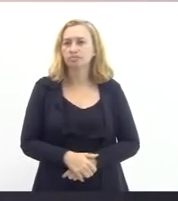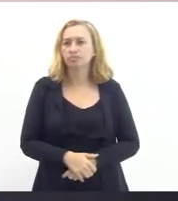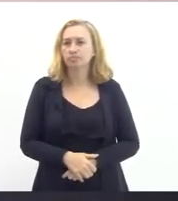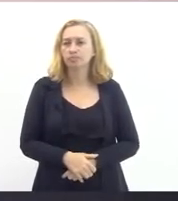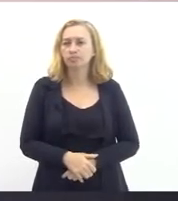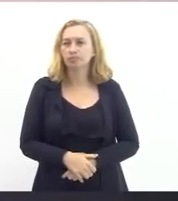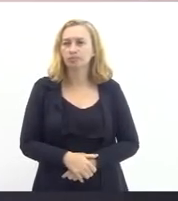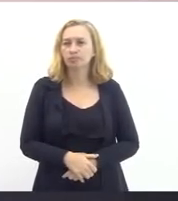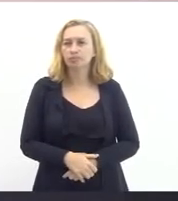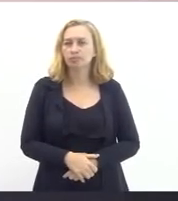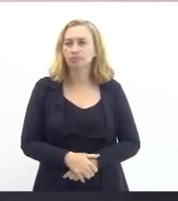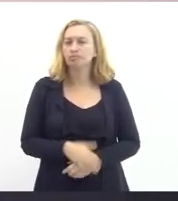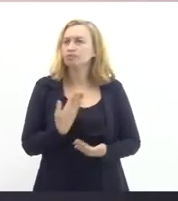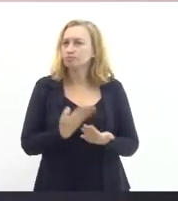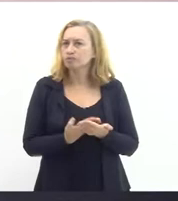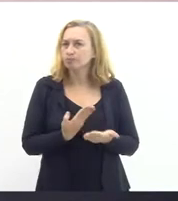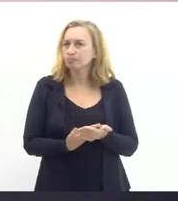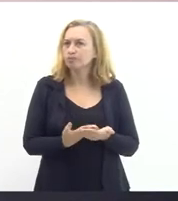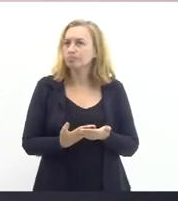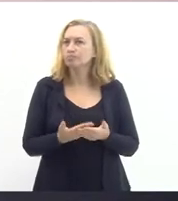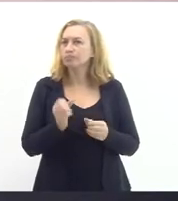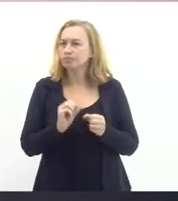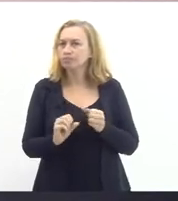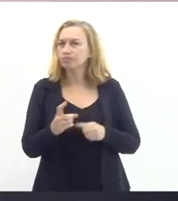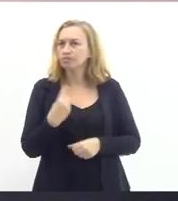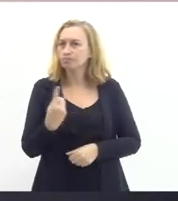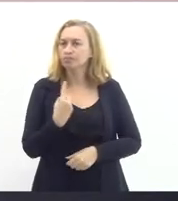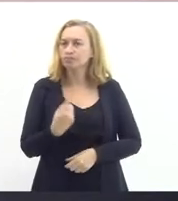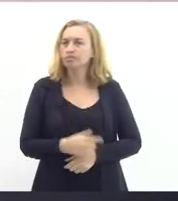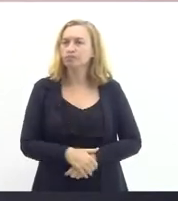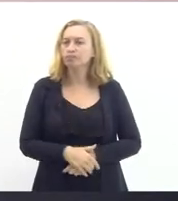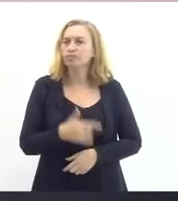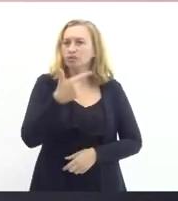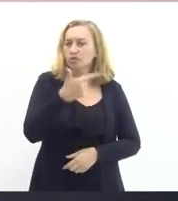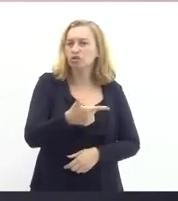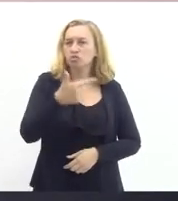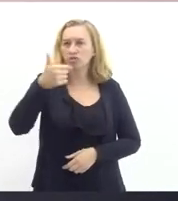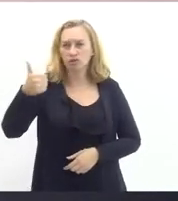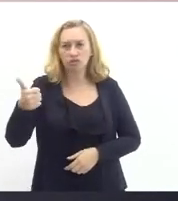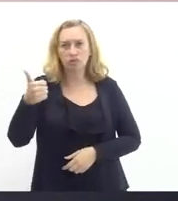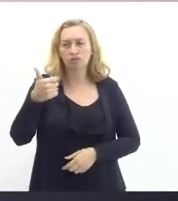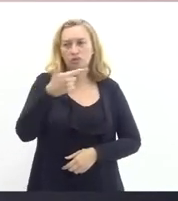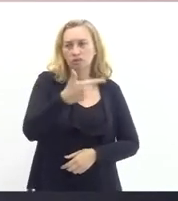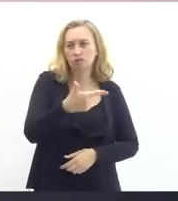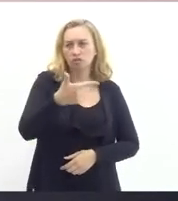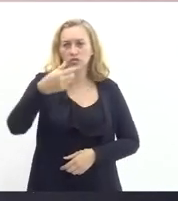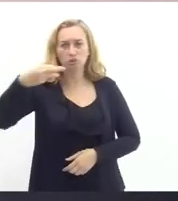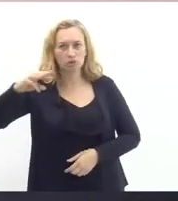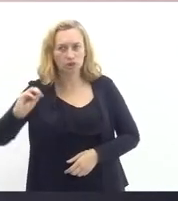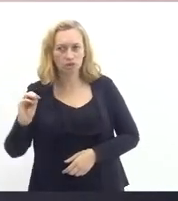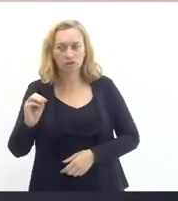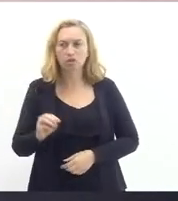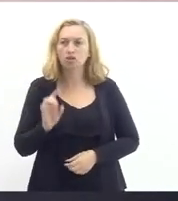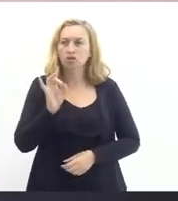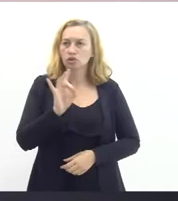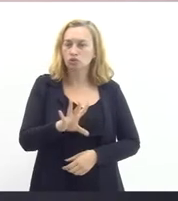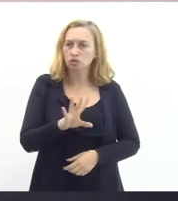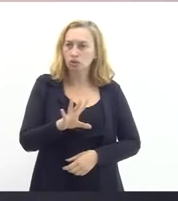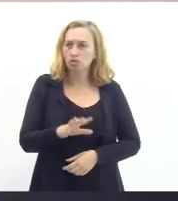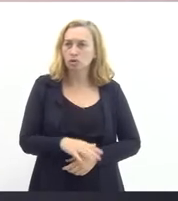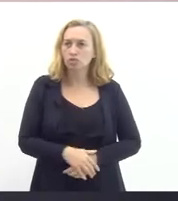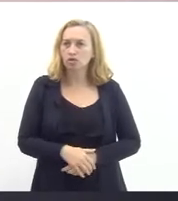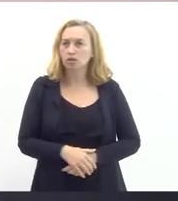num estudo que nós fizemos de 2021 a 2030 só com